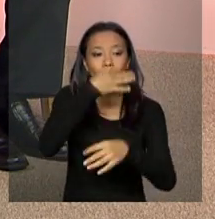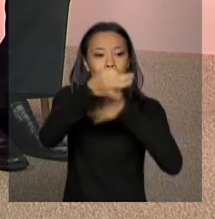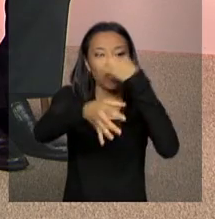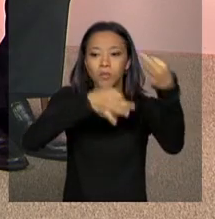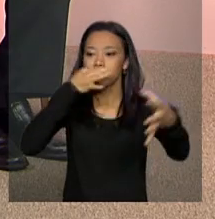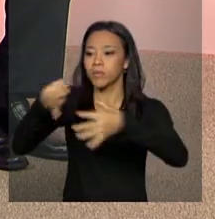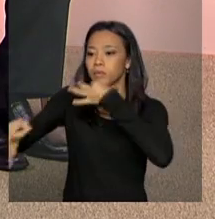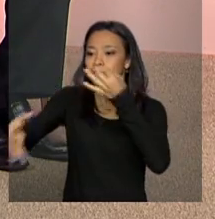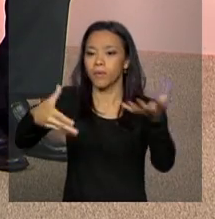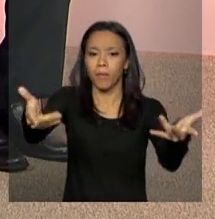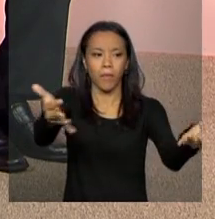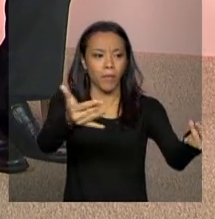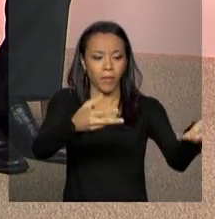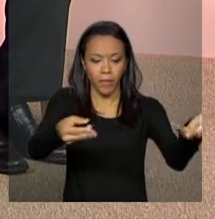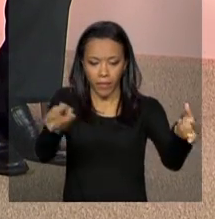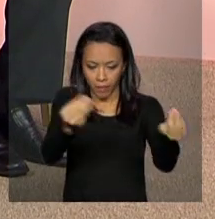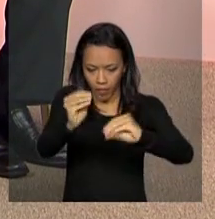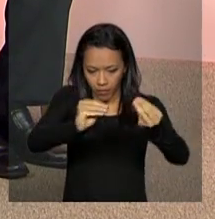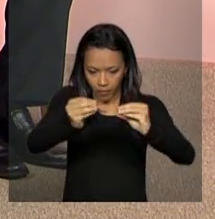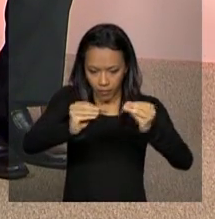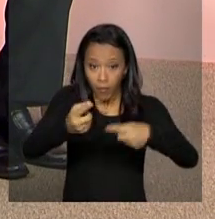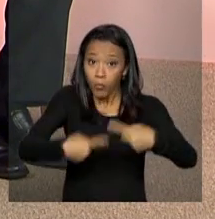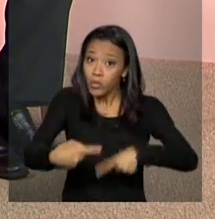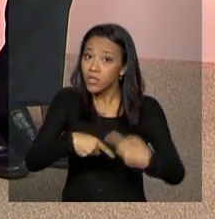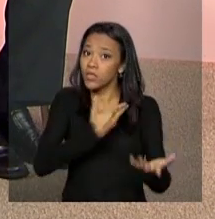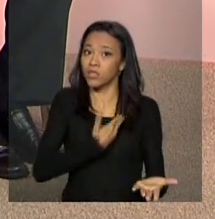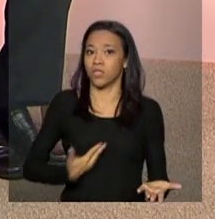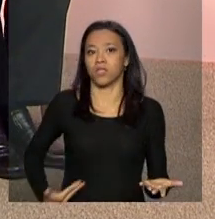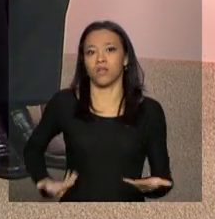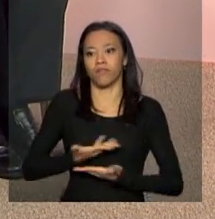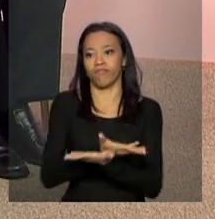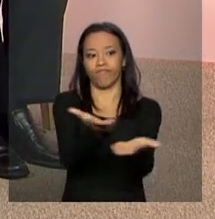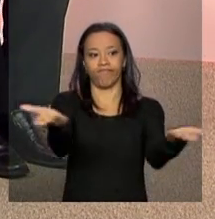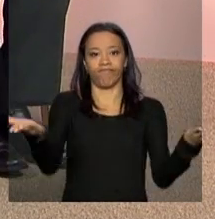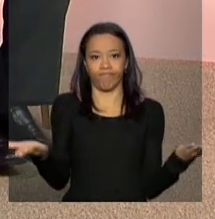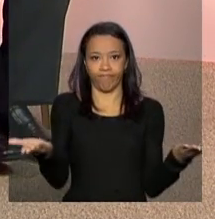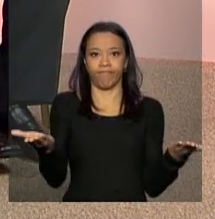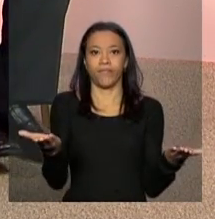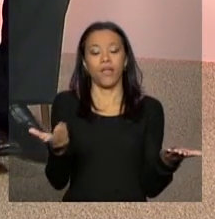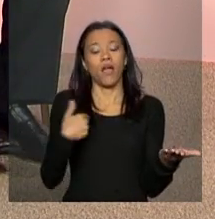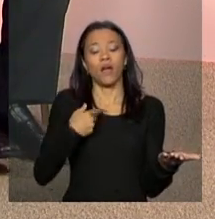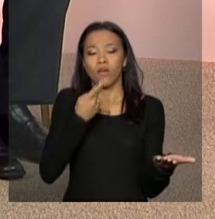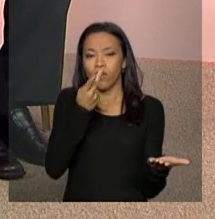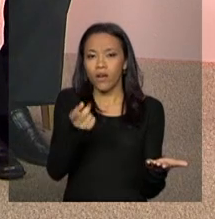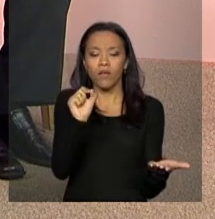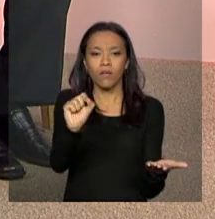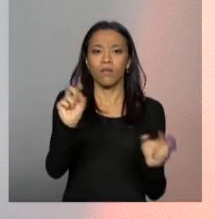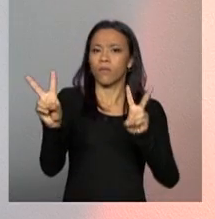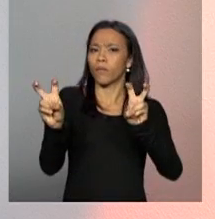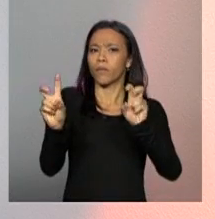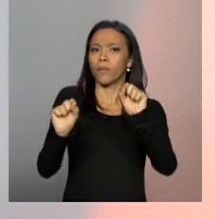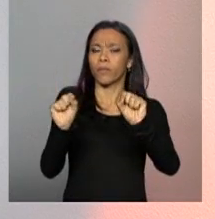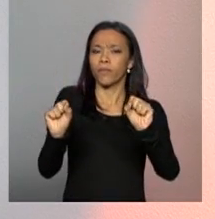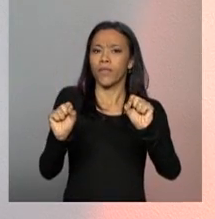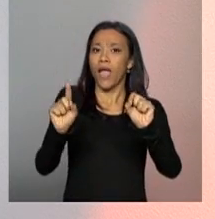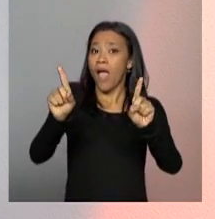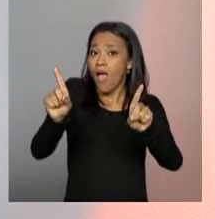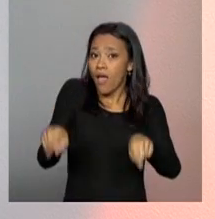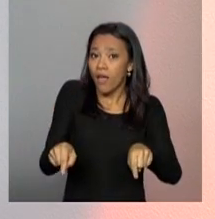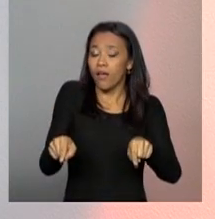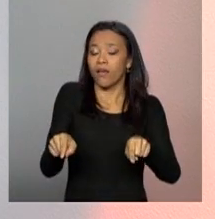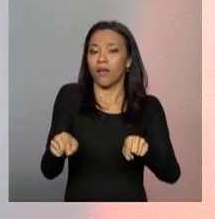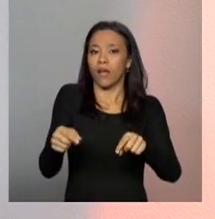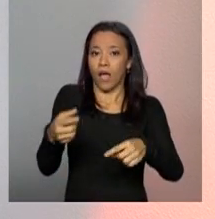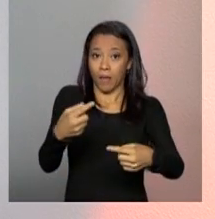seria, de certo modo, assim, abre aspas, não vou falar de maneira direta, mas entre aspas, seria um gesto de